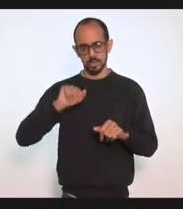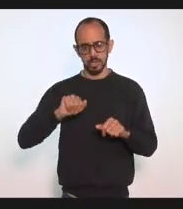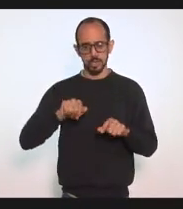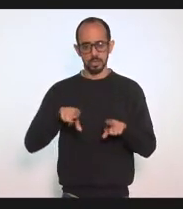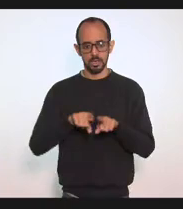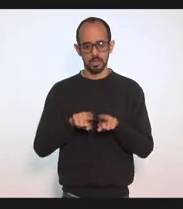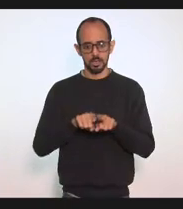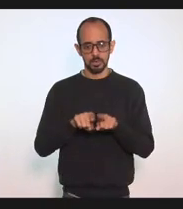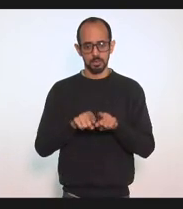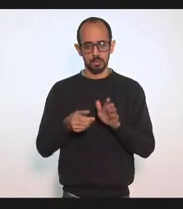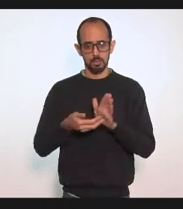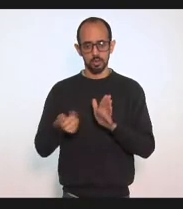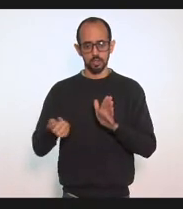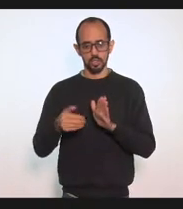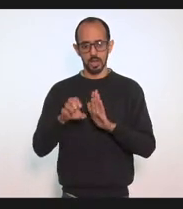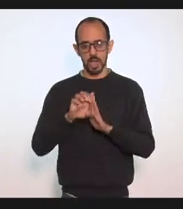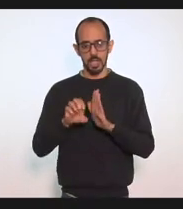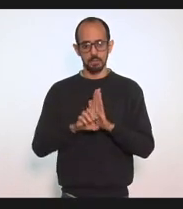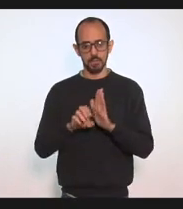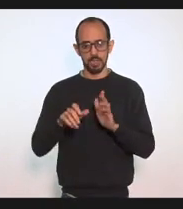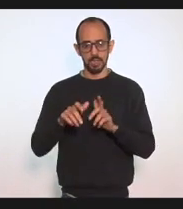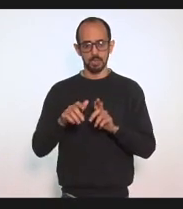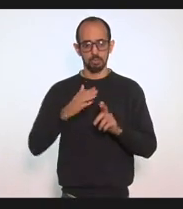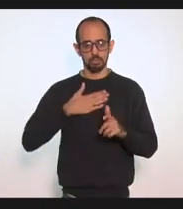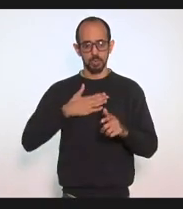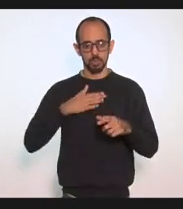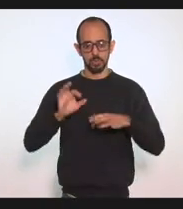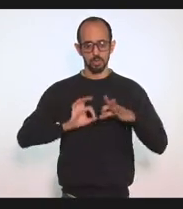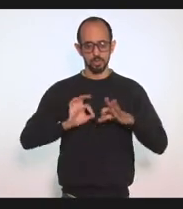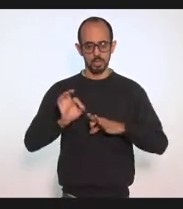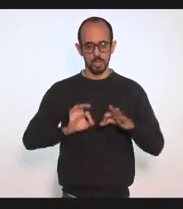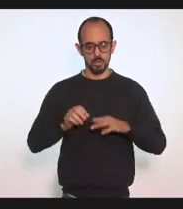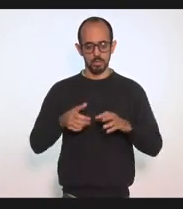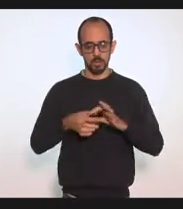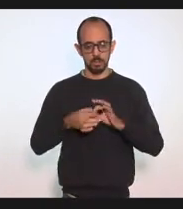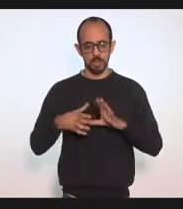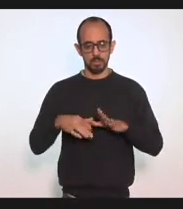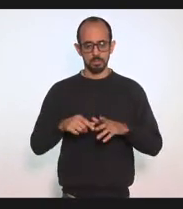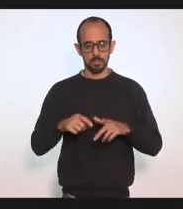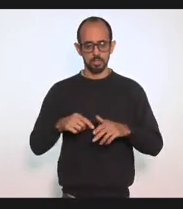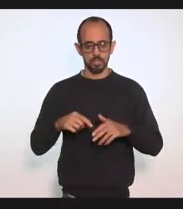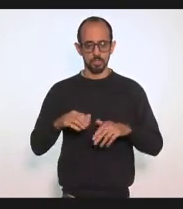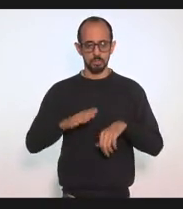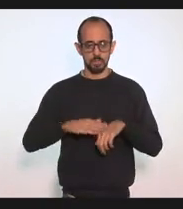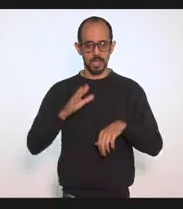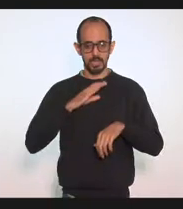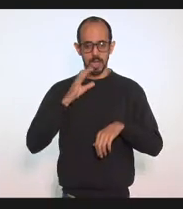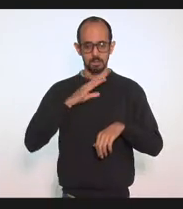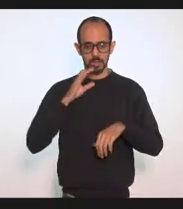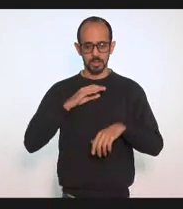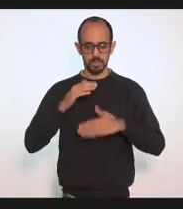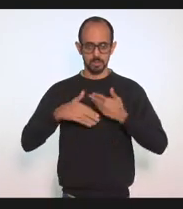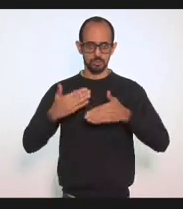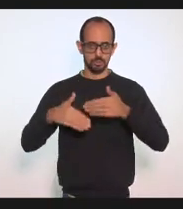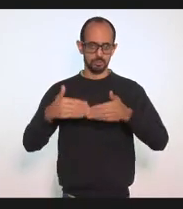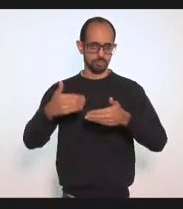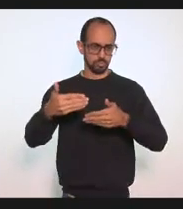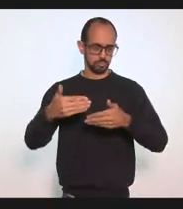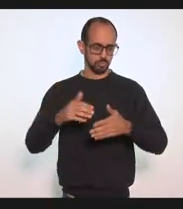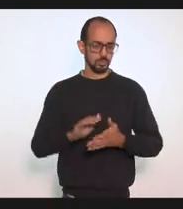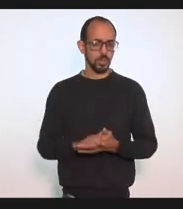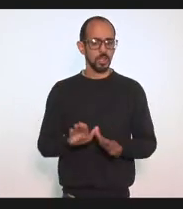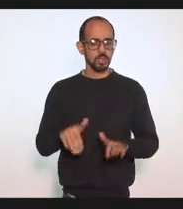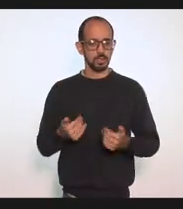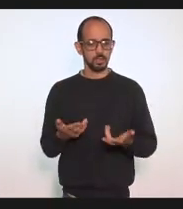tirar a emenda No meu projeto E Permitir ele Ter mais celeridade Em relação